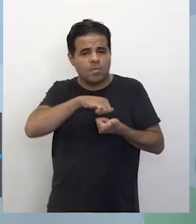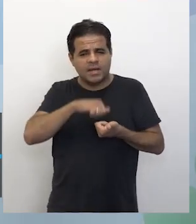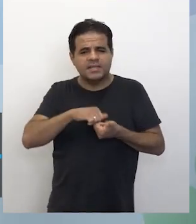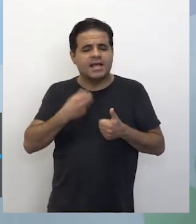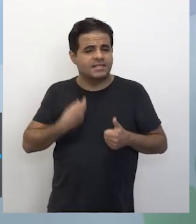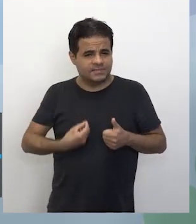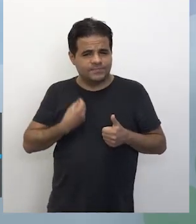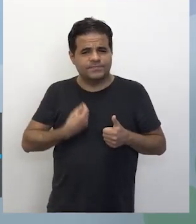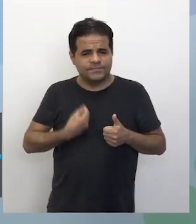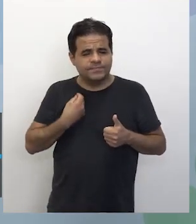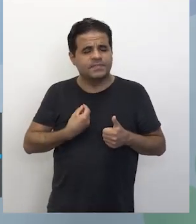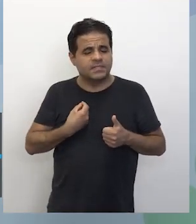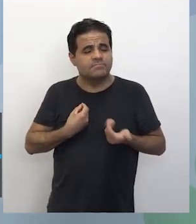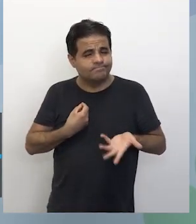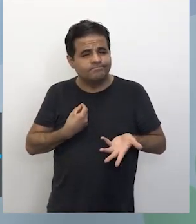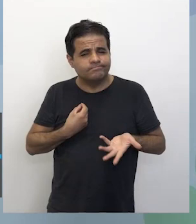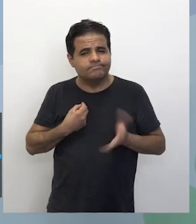vida.